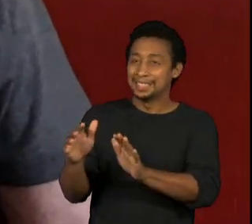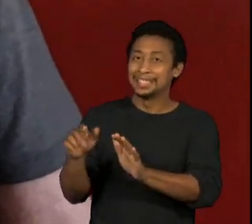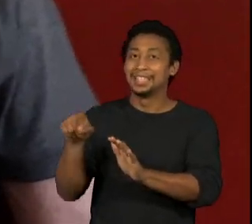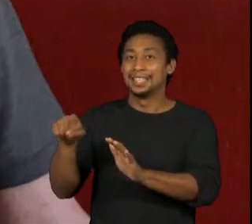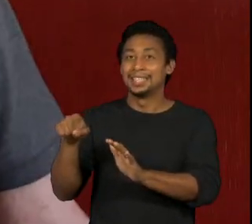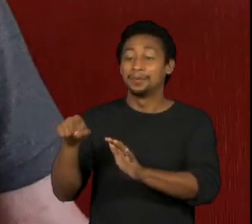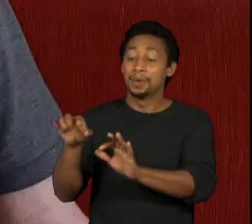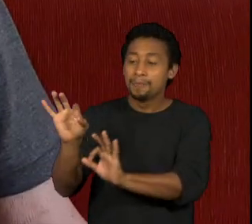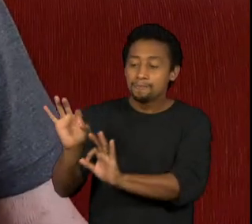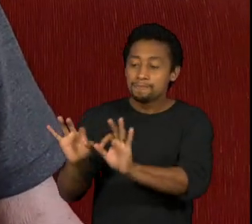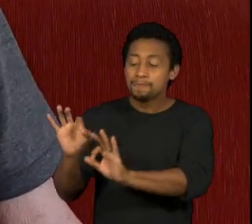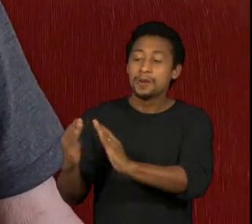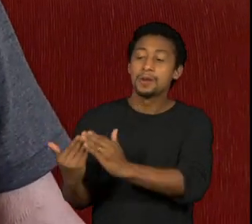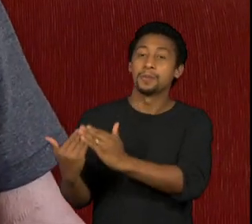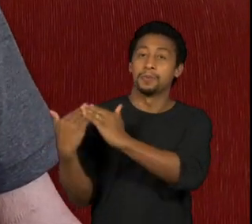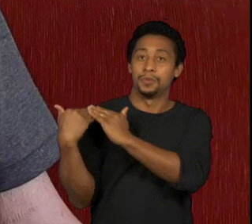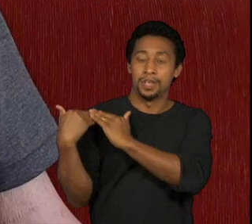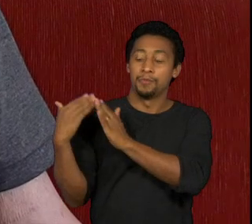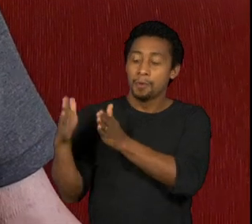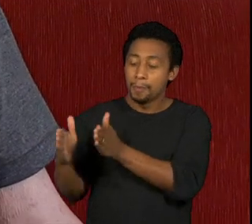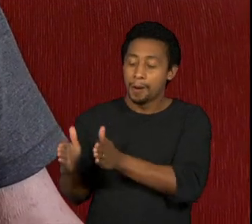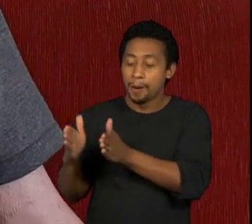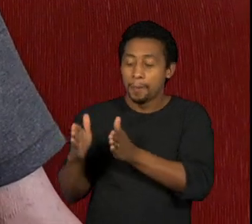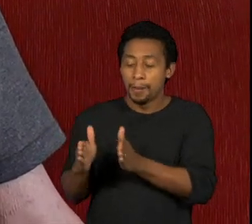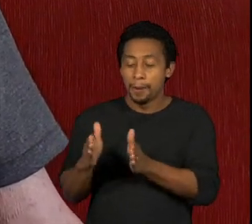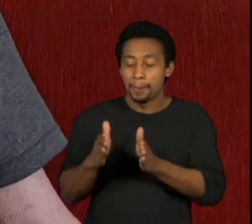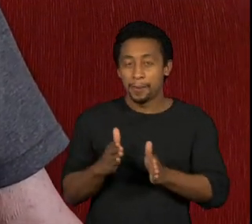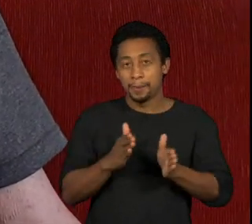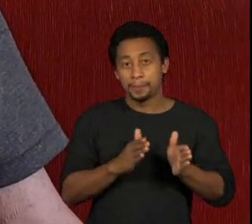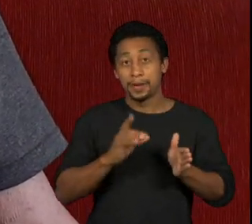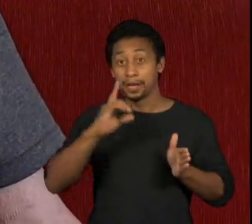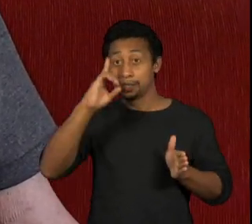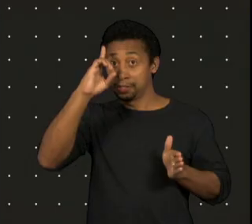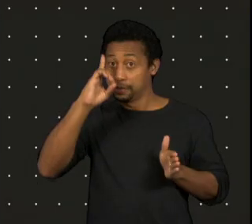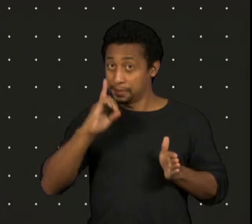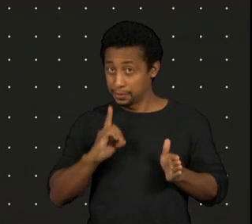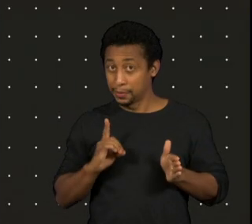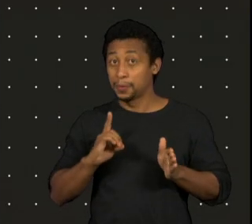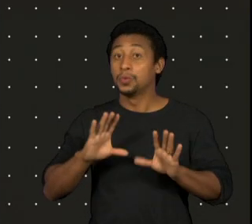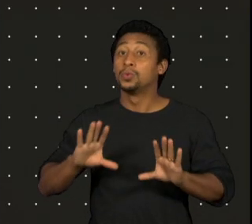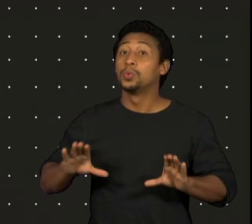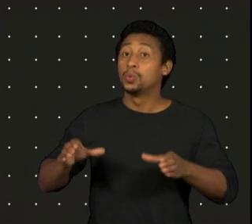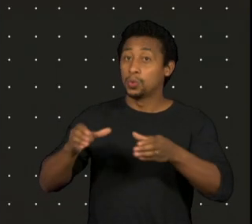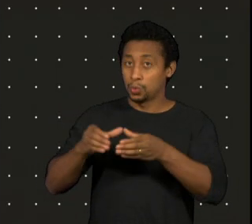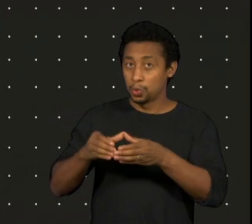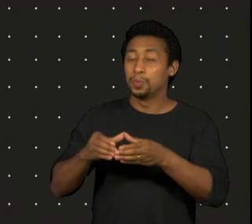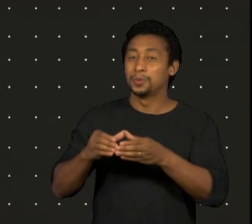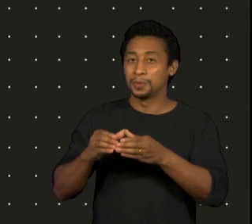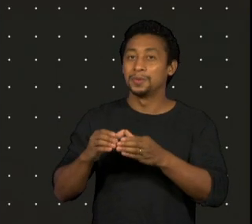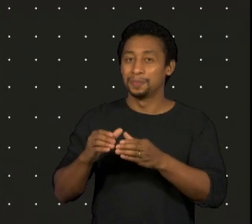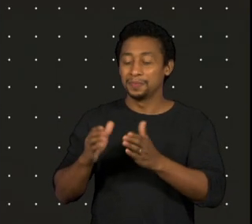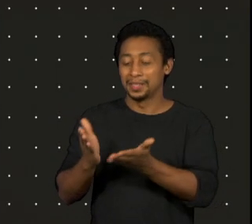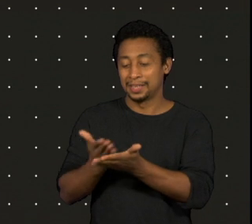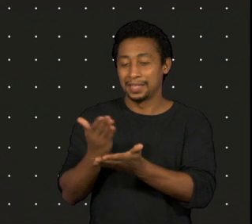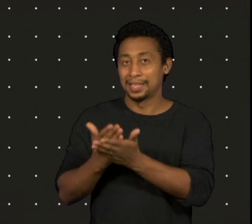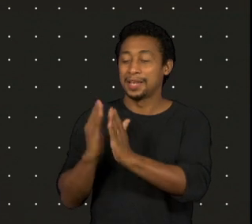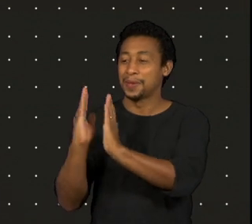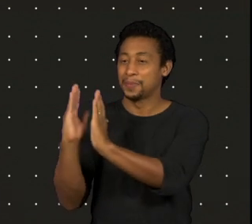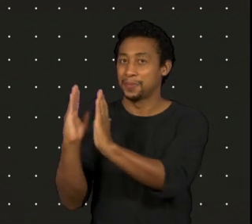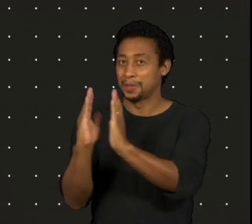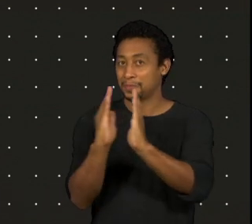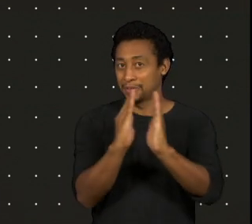um processo de direção de um espetáculo de um grupo na Biblioteca da